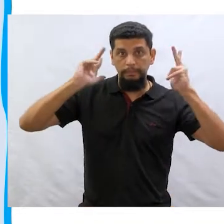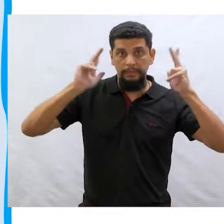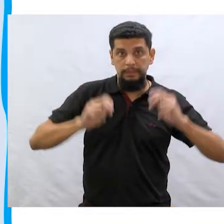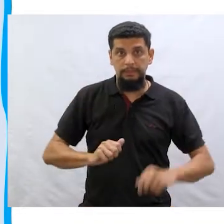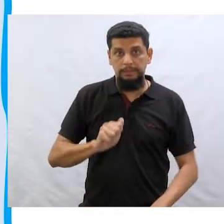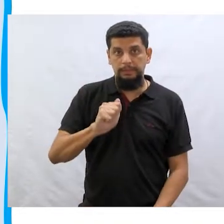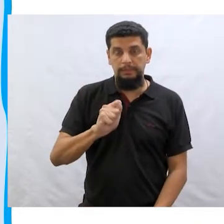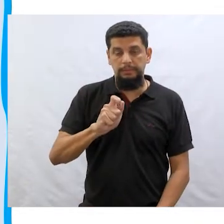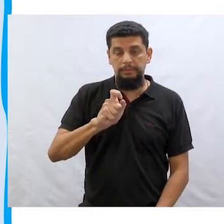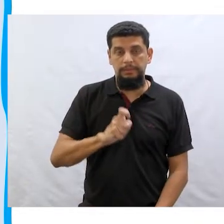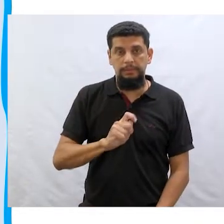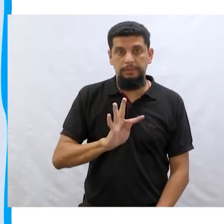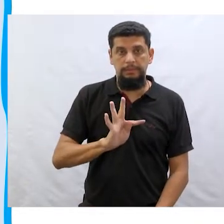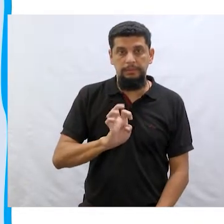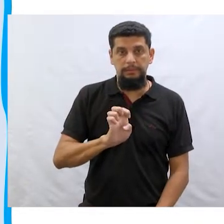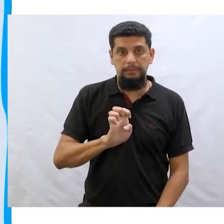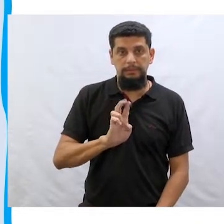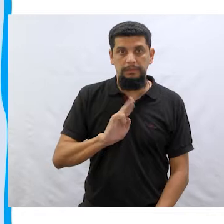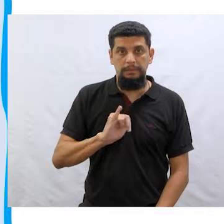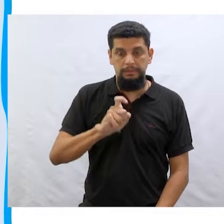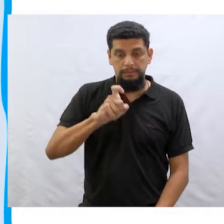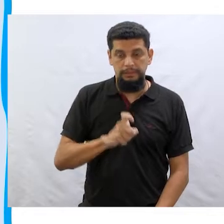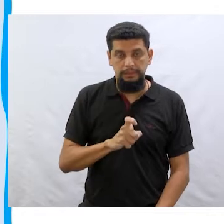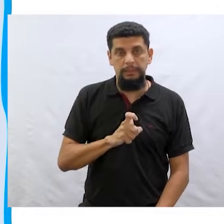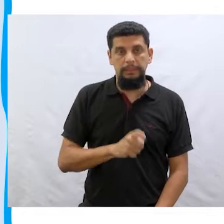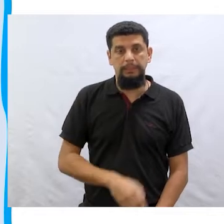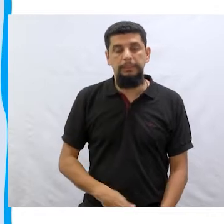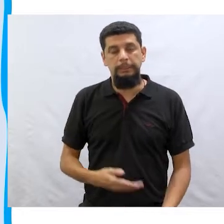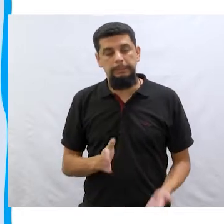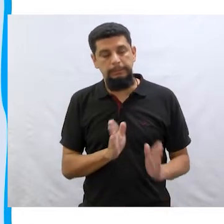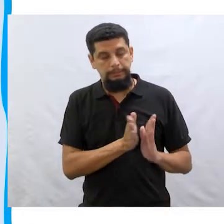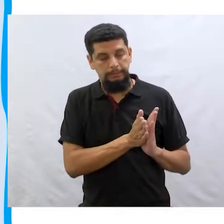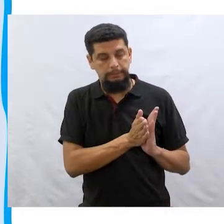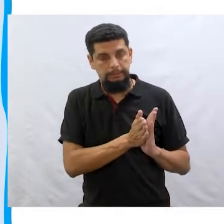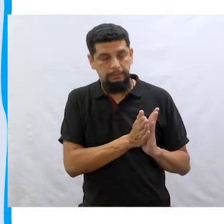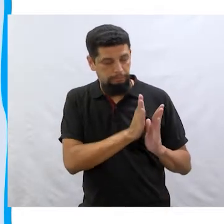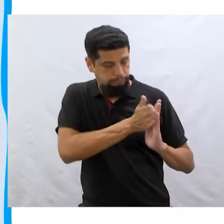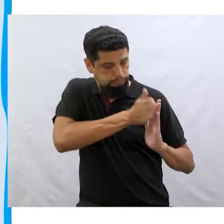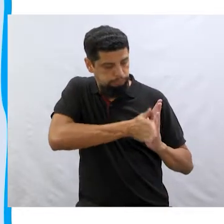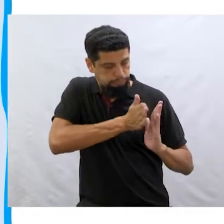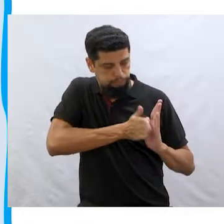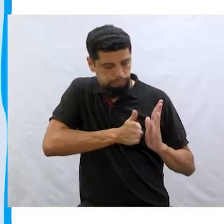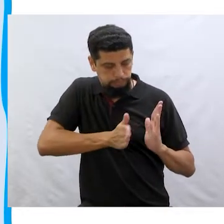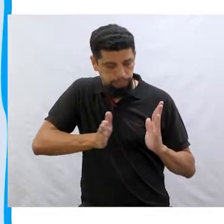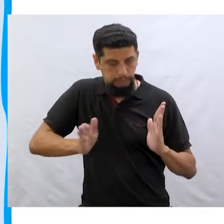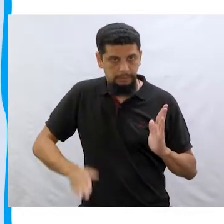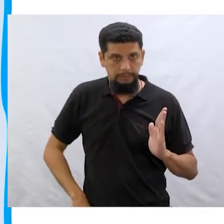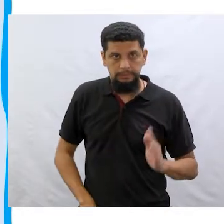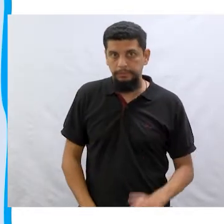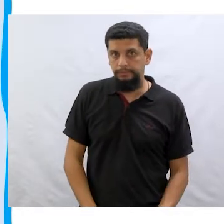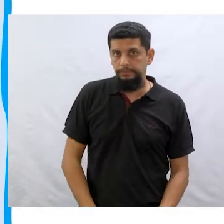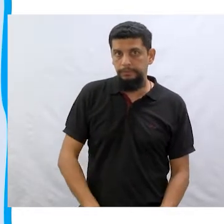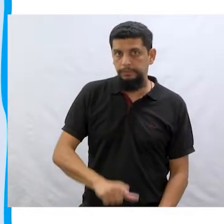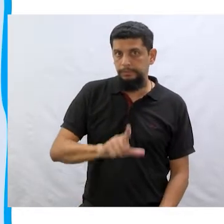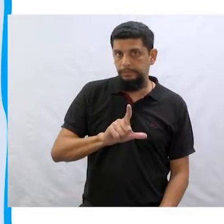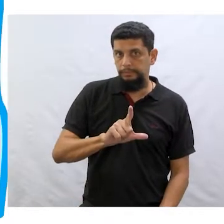depois, deitados, segurando a fila inteira, a coleção do lobato.